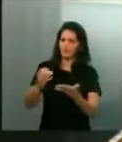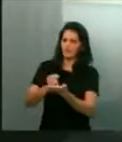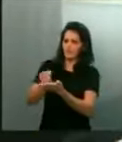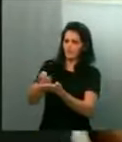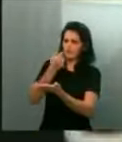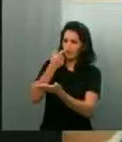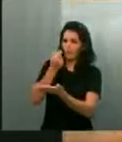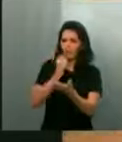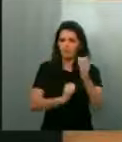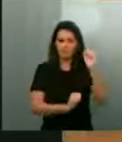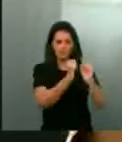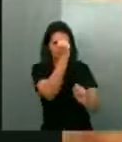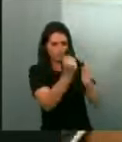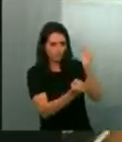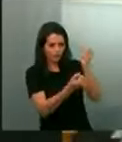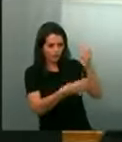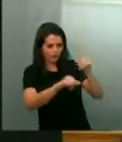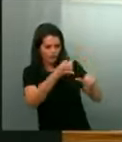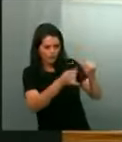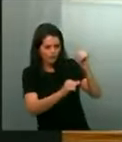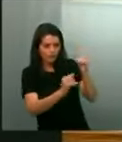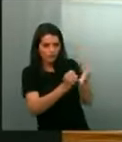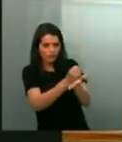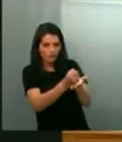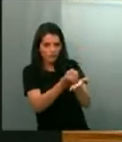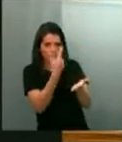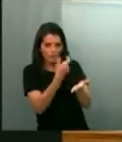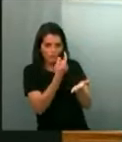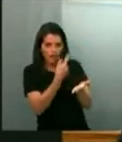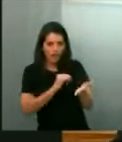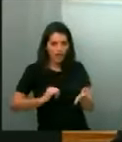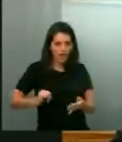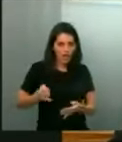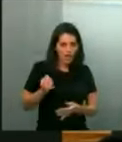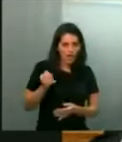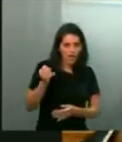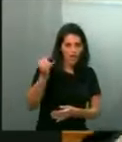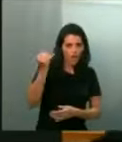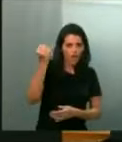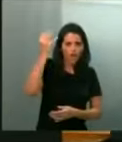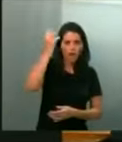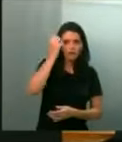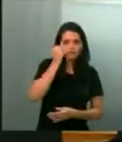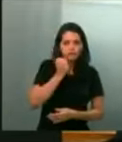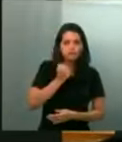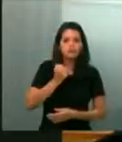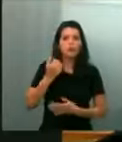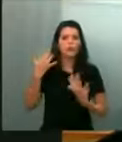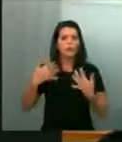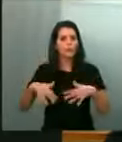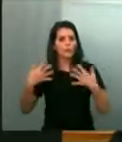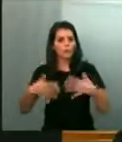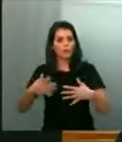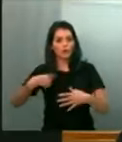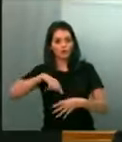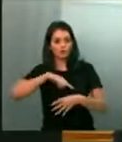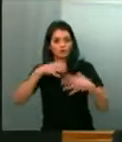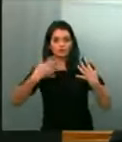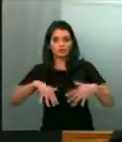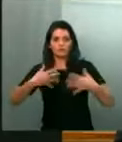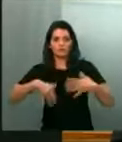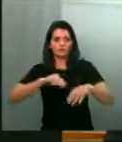a indústria farmacêutica estão lucrando a rodo esta situação que nós estamos vivendo?